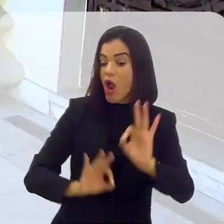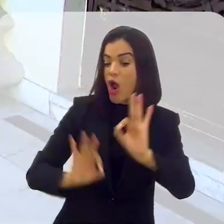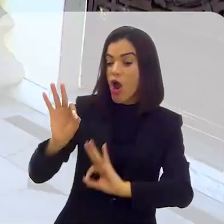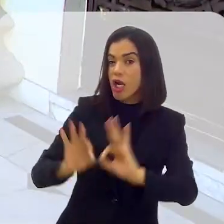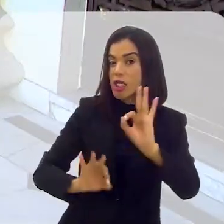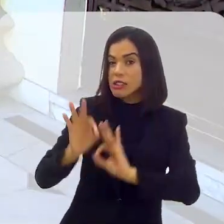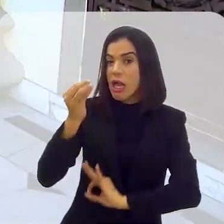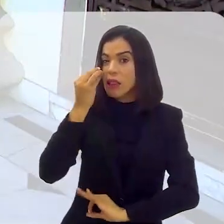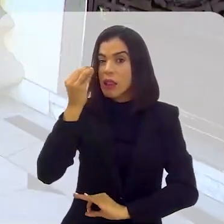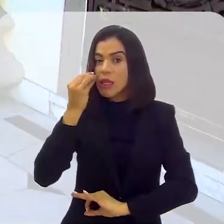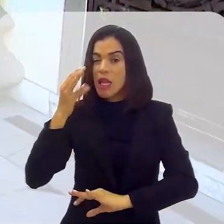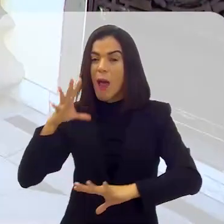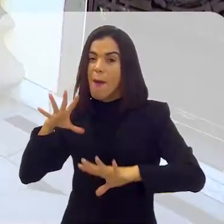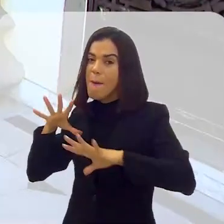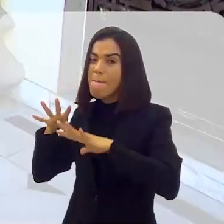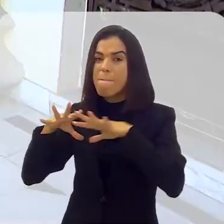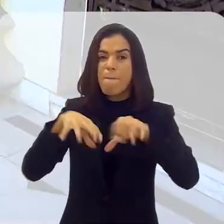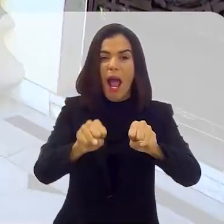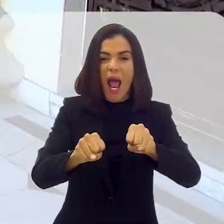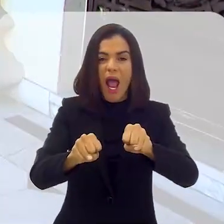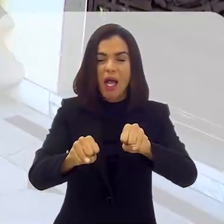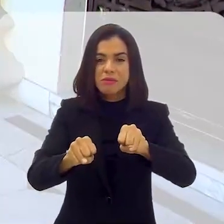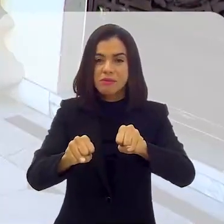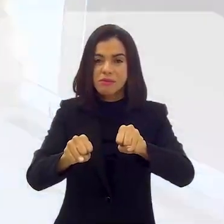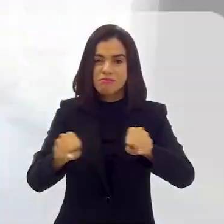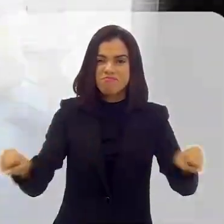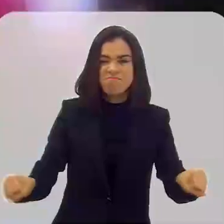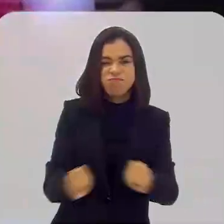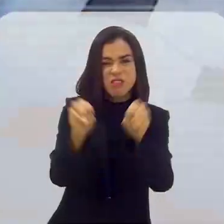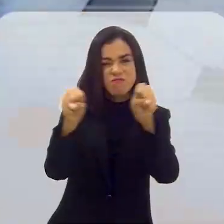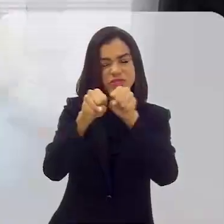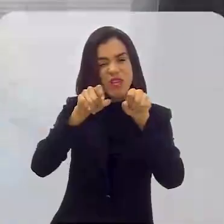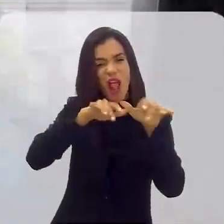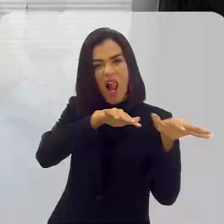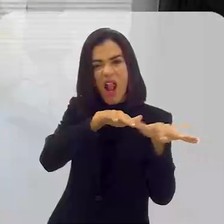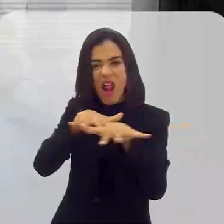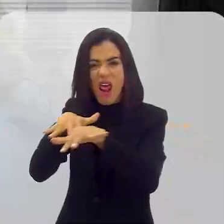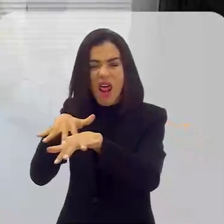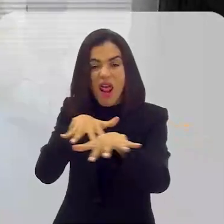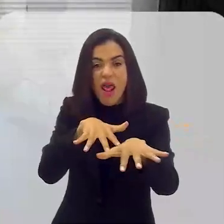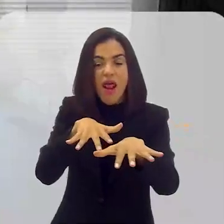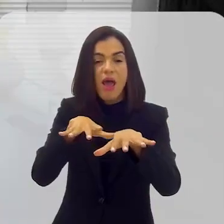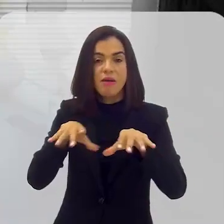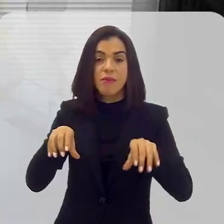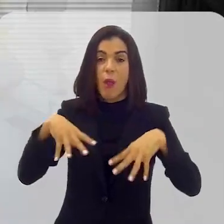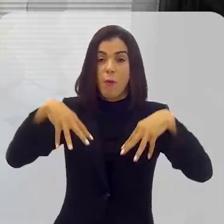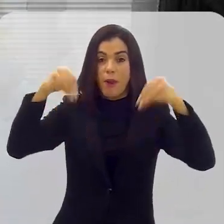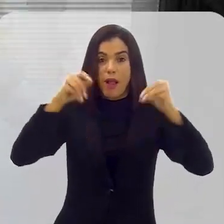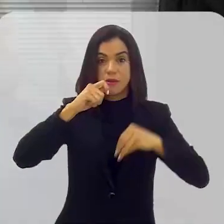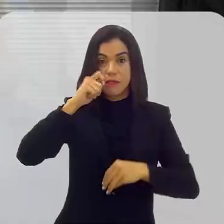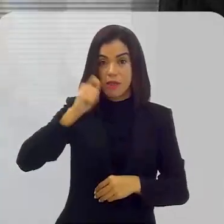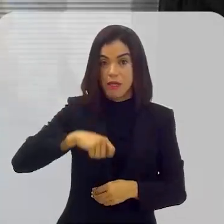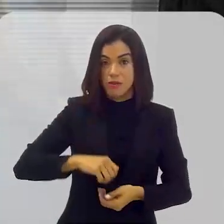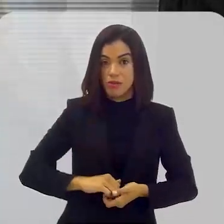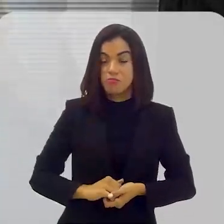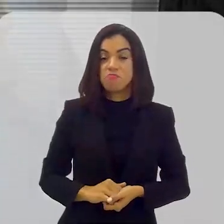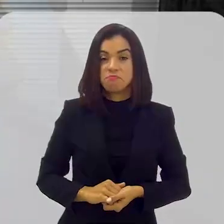seguinte assunto, que haveria uma tentativa de invasão, um ataque ao palácio, a manifestação ao